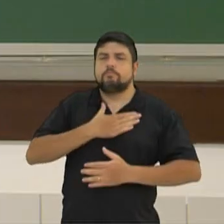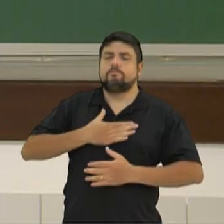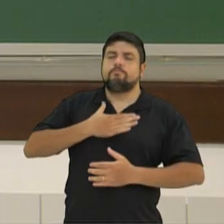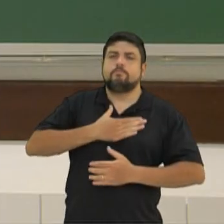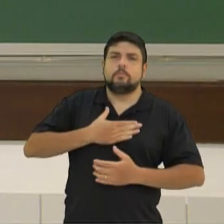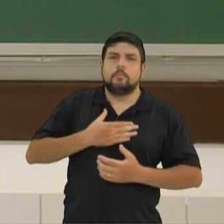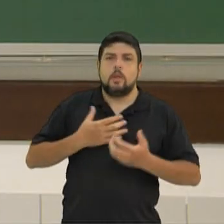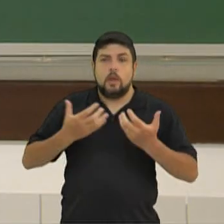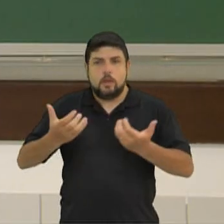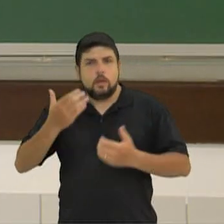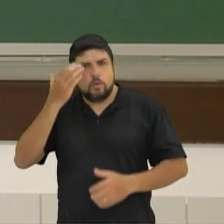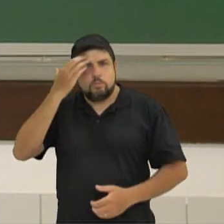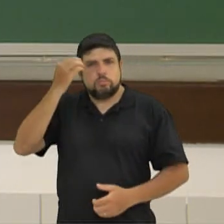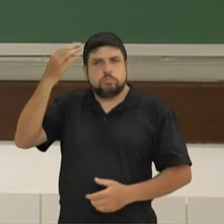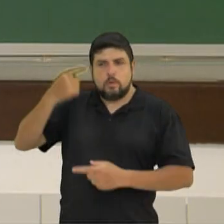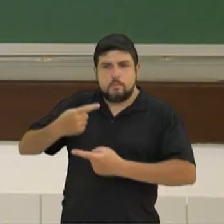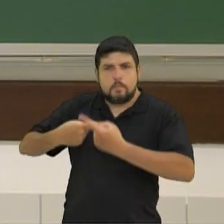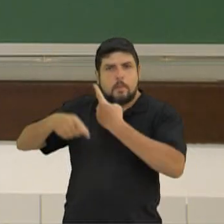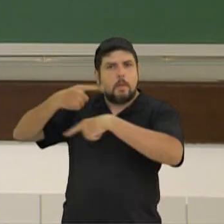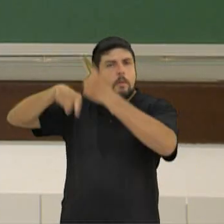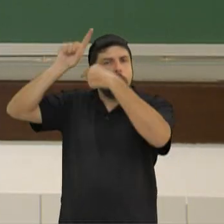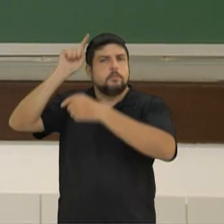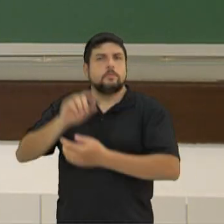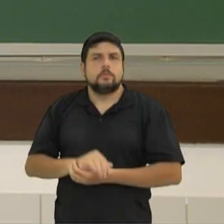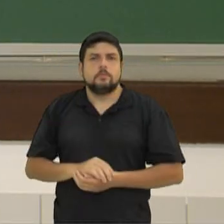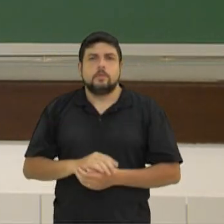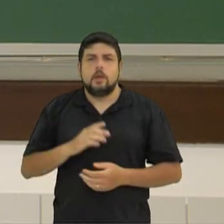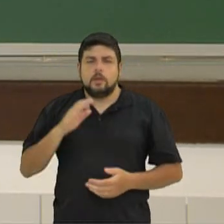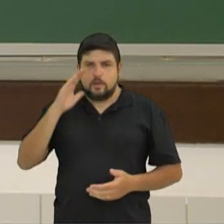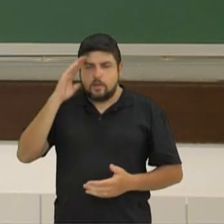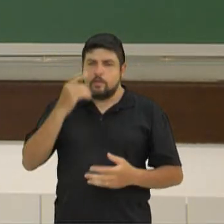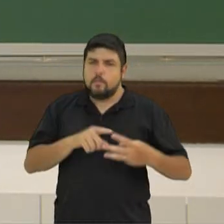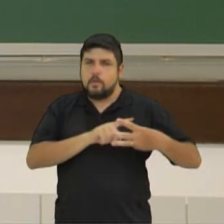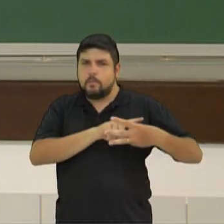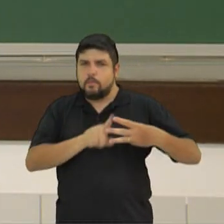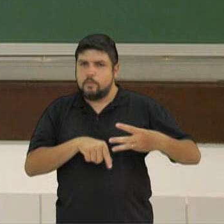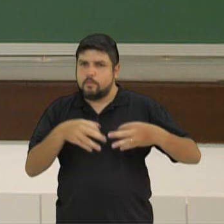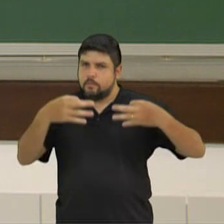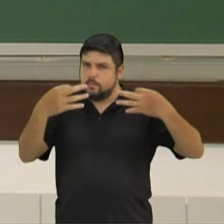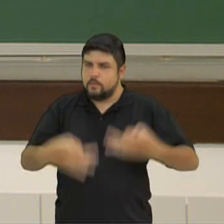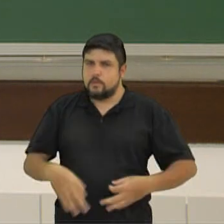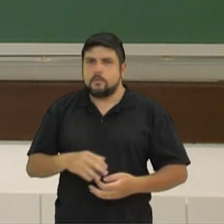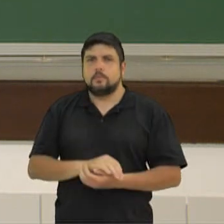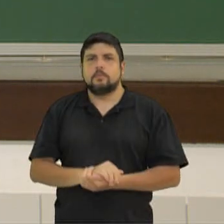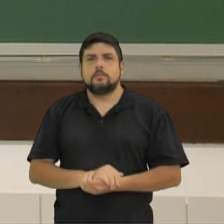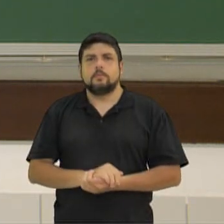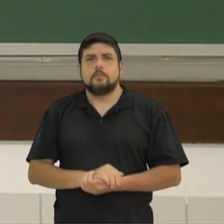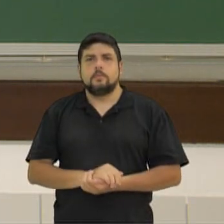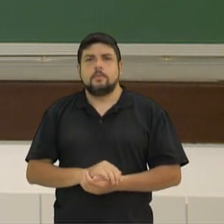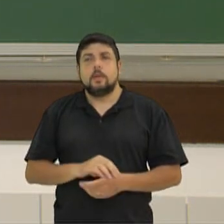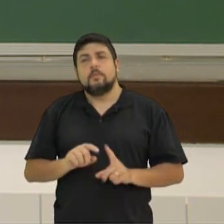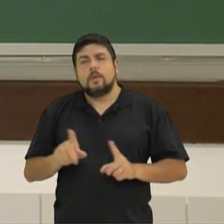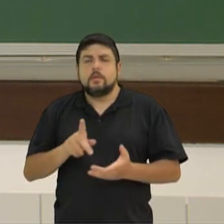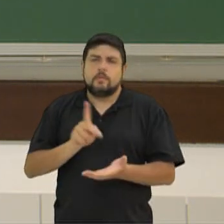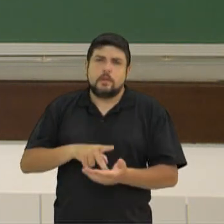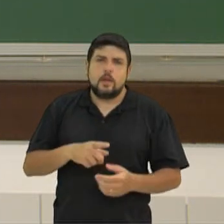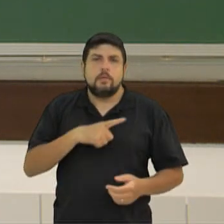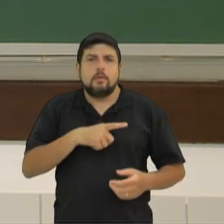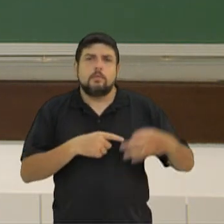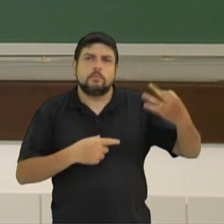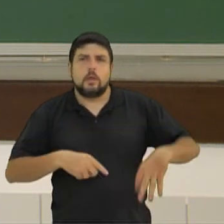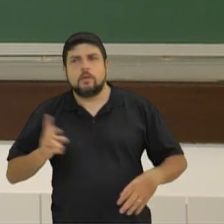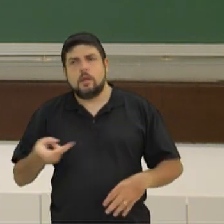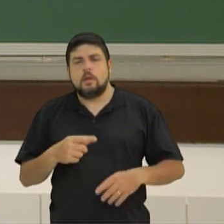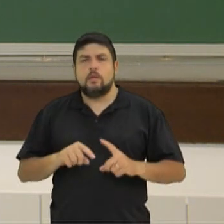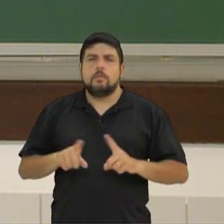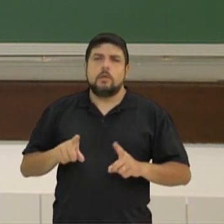quer ter sucesso numa profissão. Então, eu acredito que todas as alternativas estão corretas. Quer dizer, aqui não tem correta ou errada, é só para saber o que